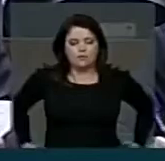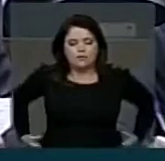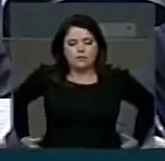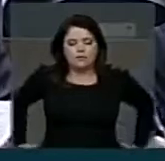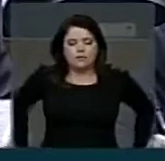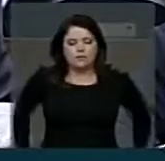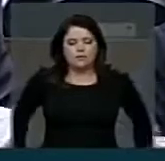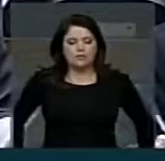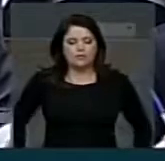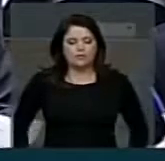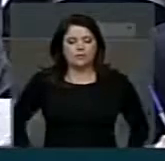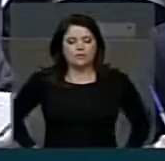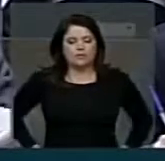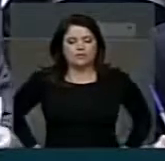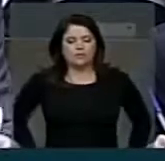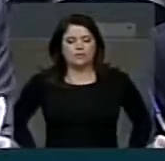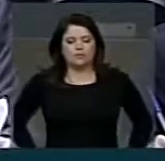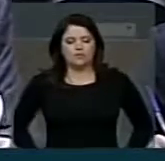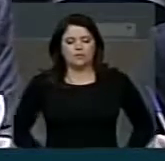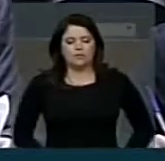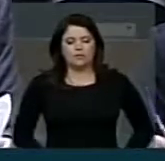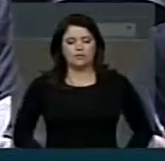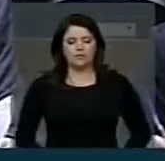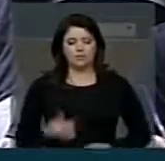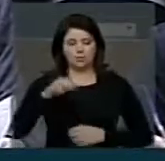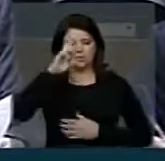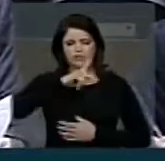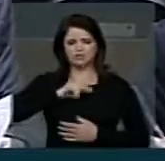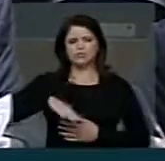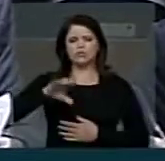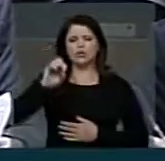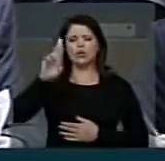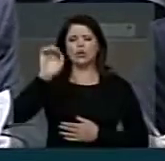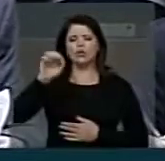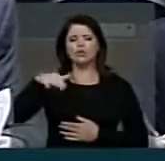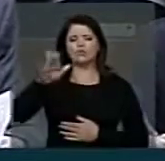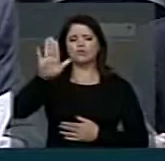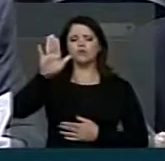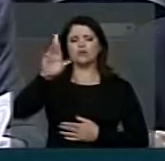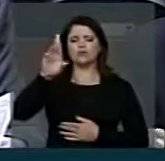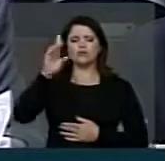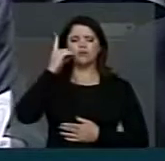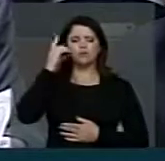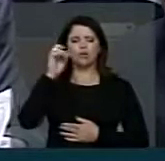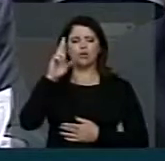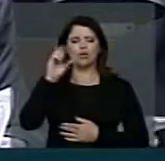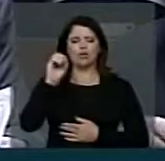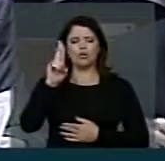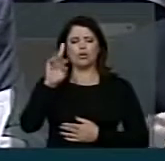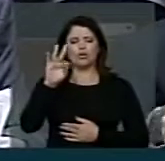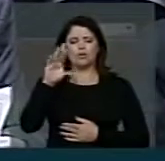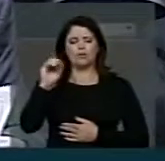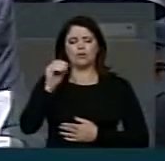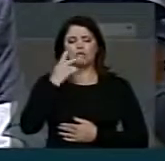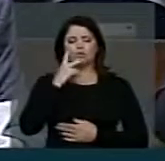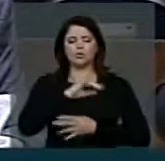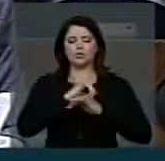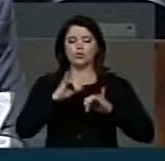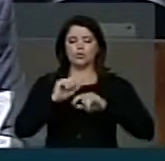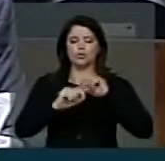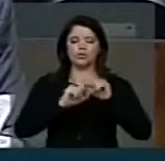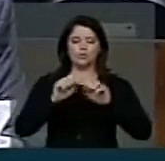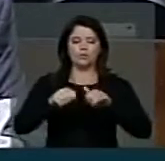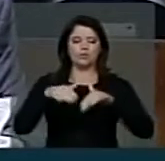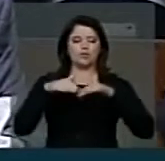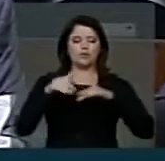Sr. Presidente, deputado Roberto, talvez dizer ao